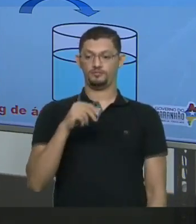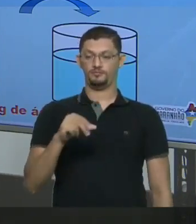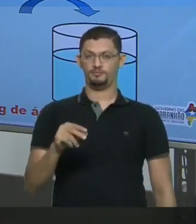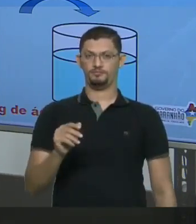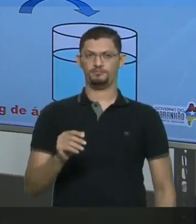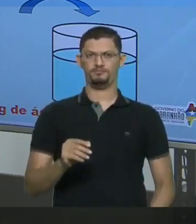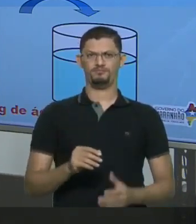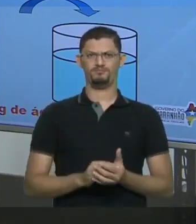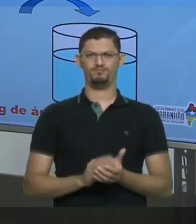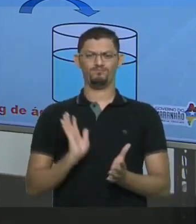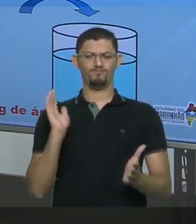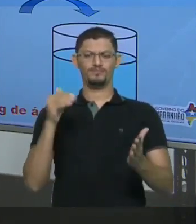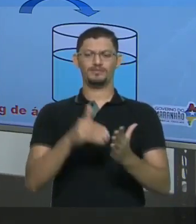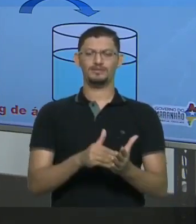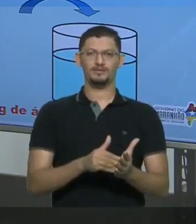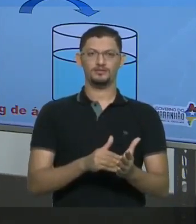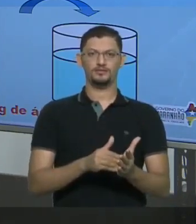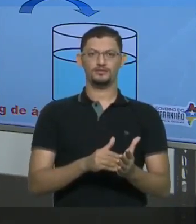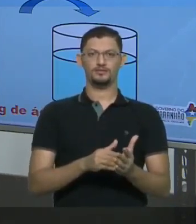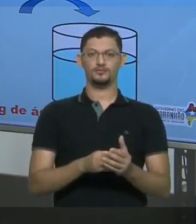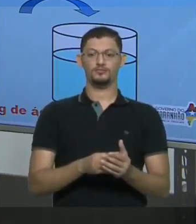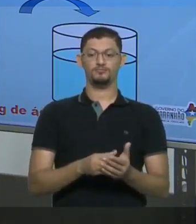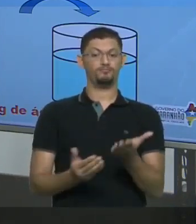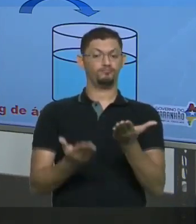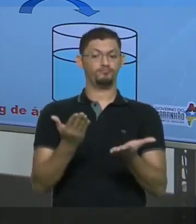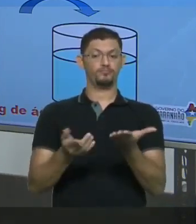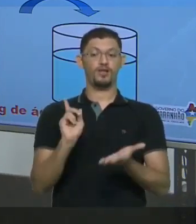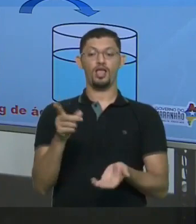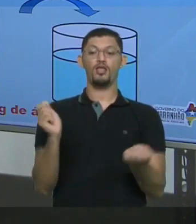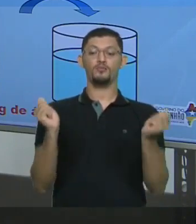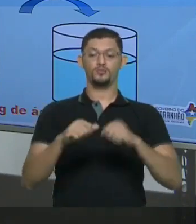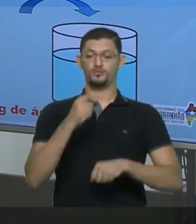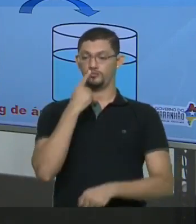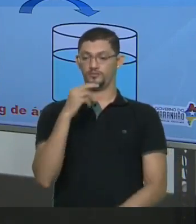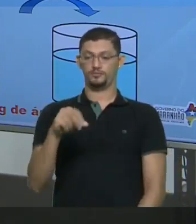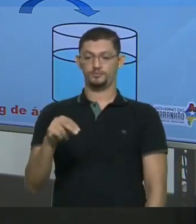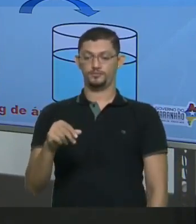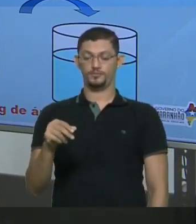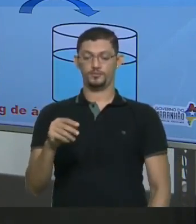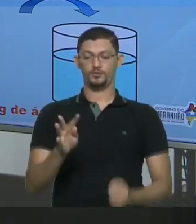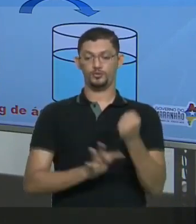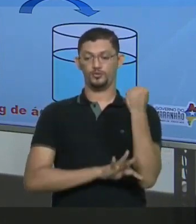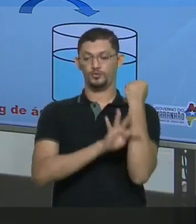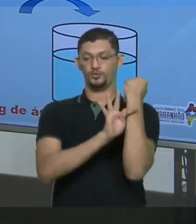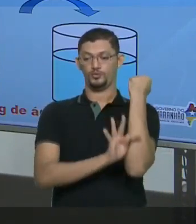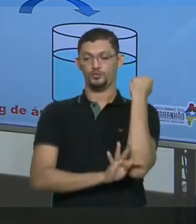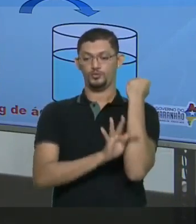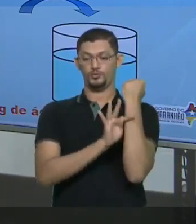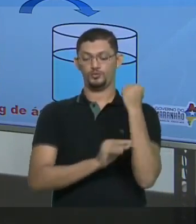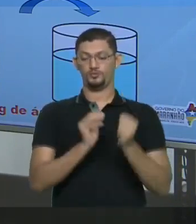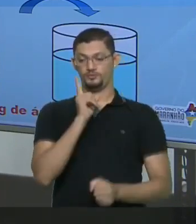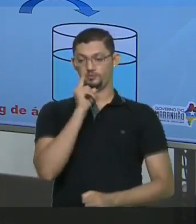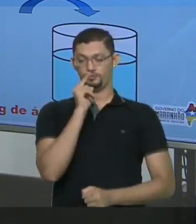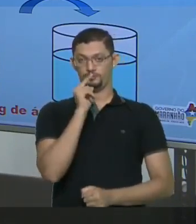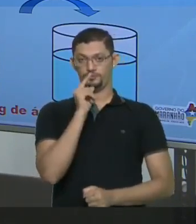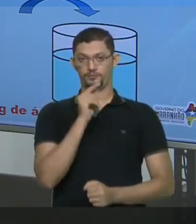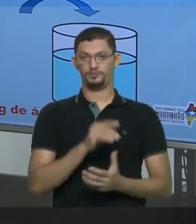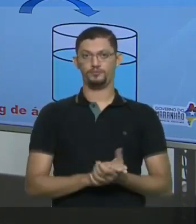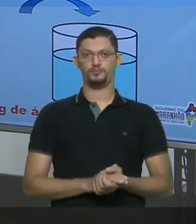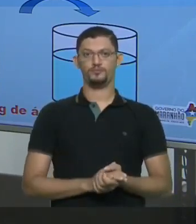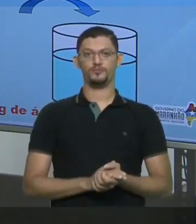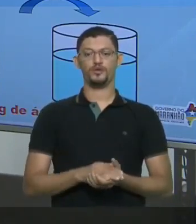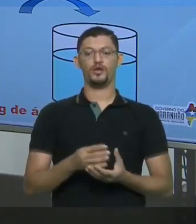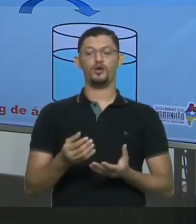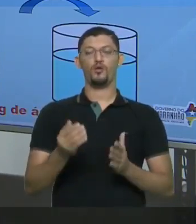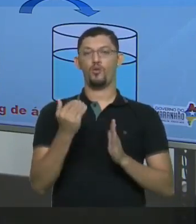chegando Na máxima quantidade Permitida De sal Naquela temperatura E com aquela massa De água A solução